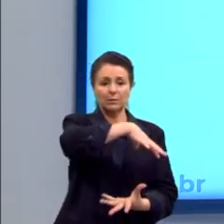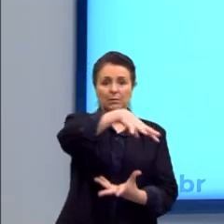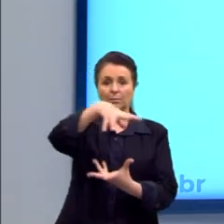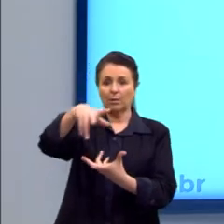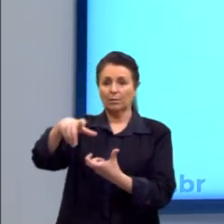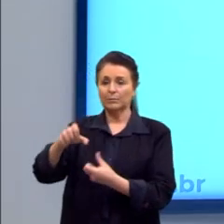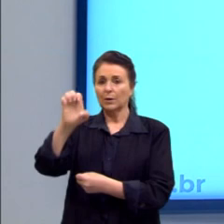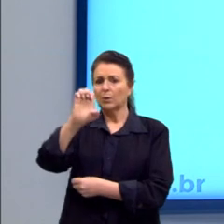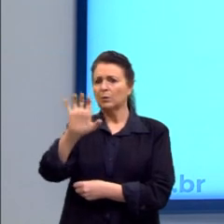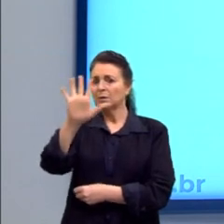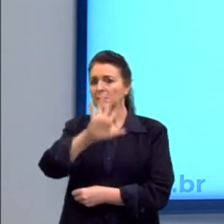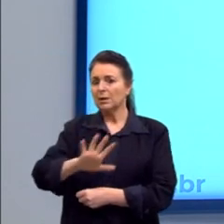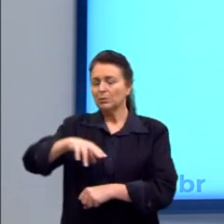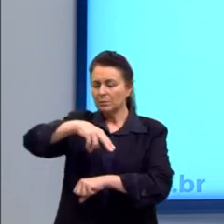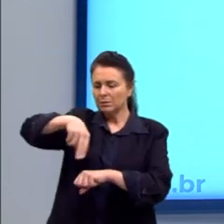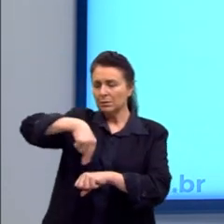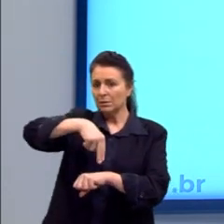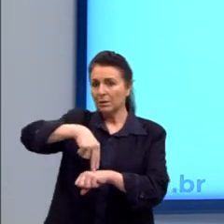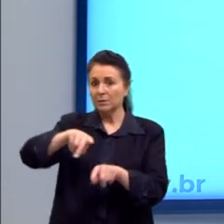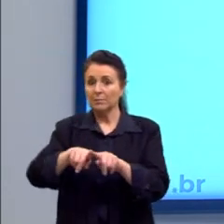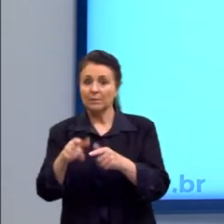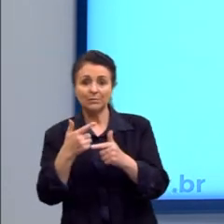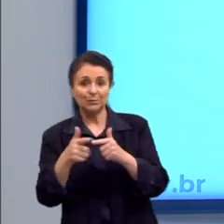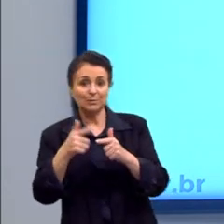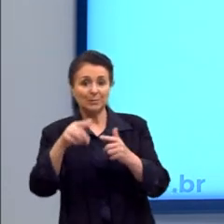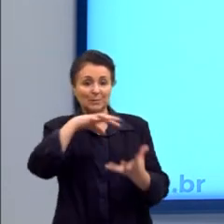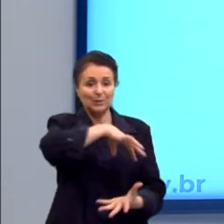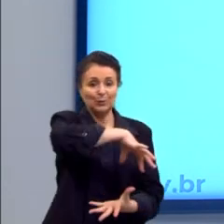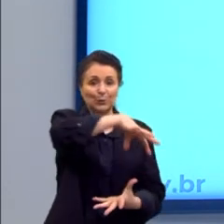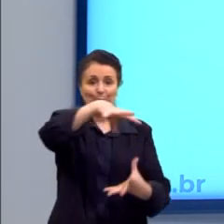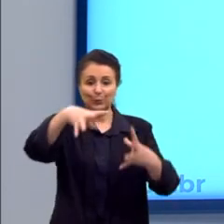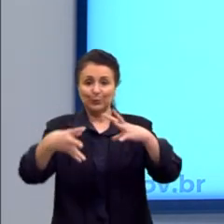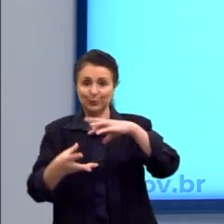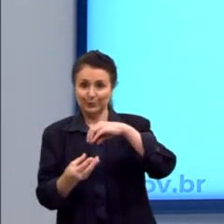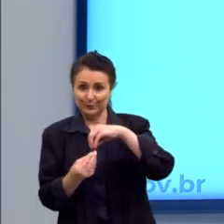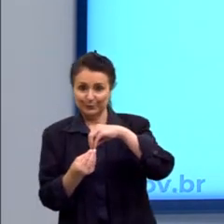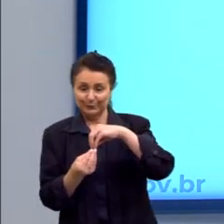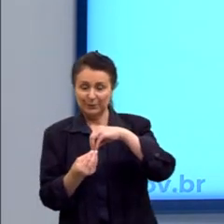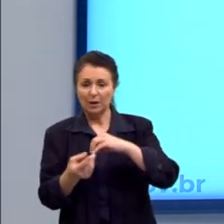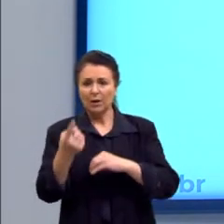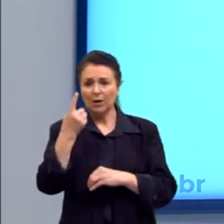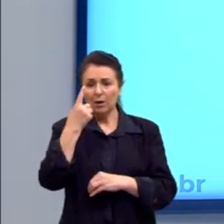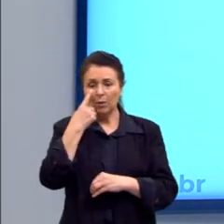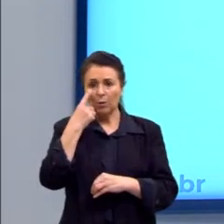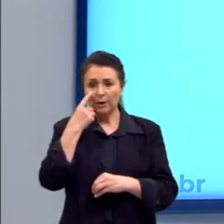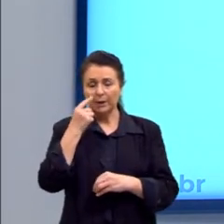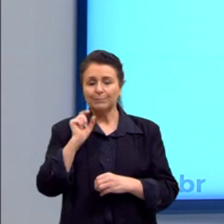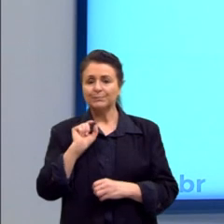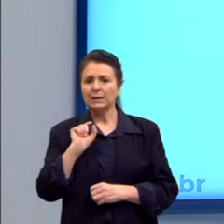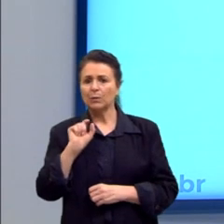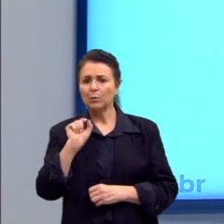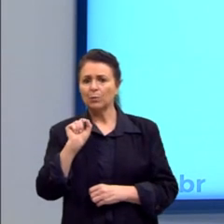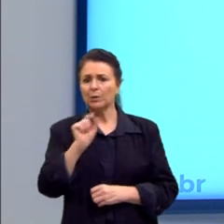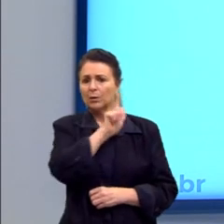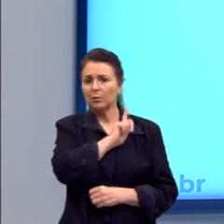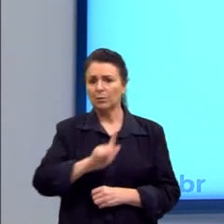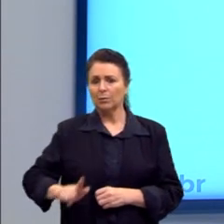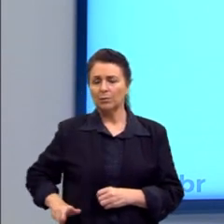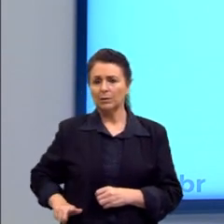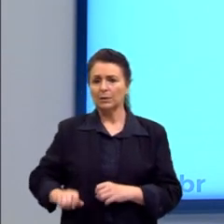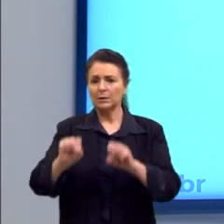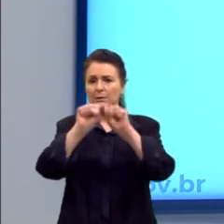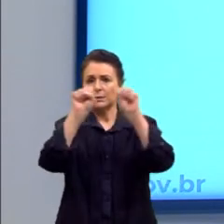estados são nacionais, mas os problemas são globais, né? Vejam só, olha o que governava esse sistema de